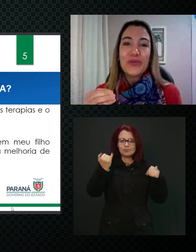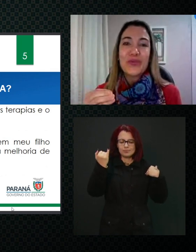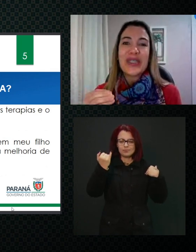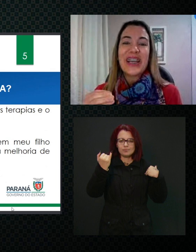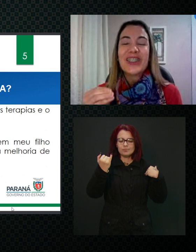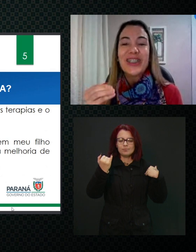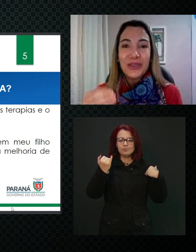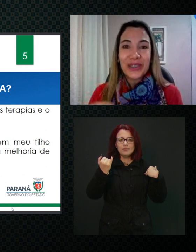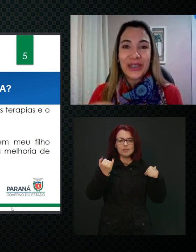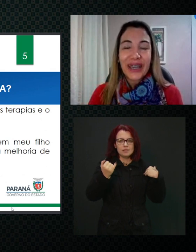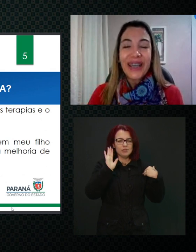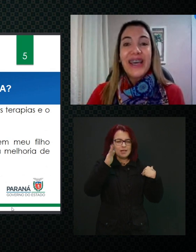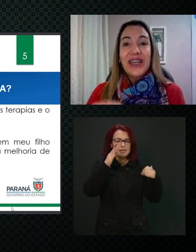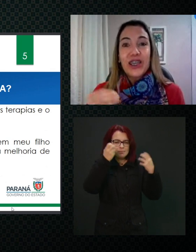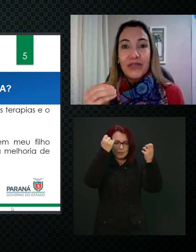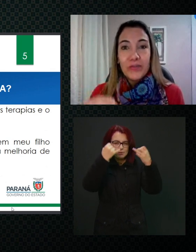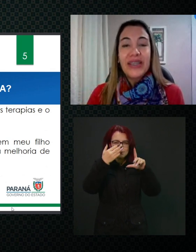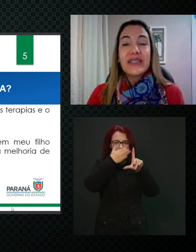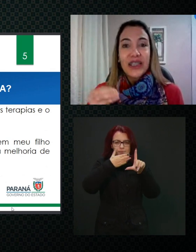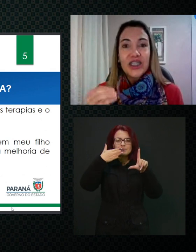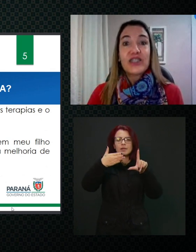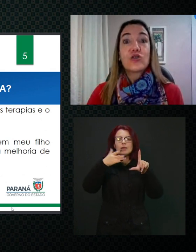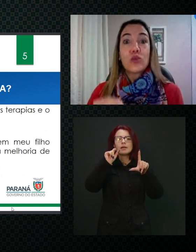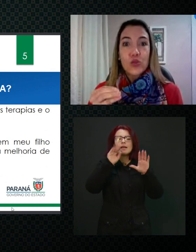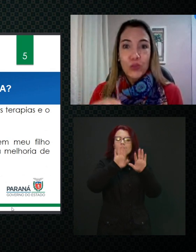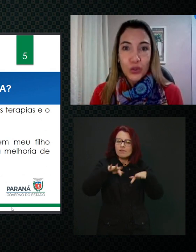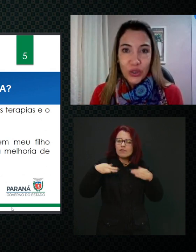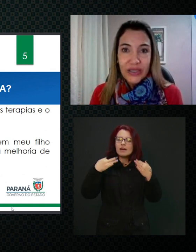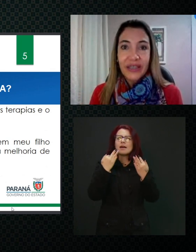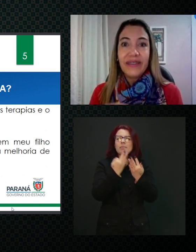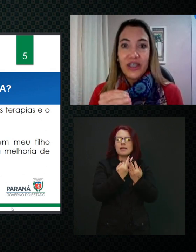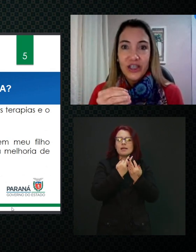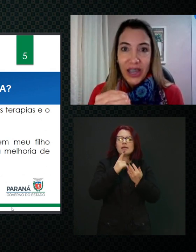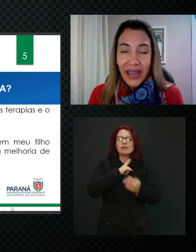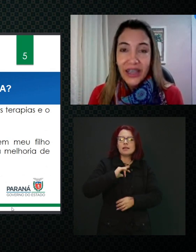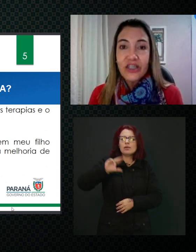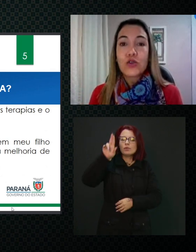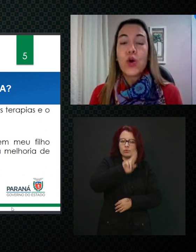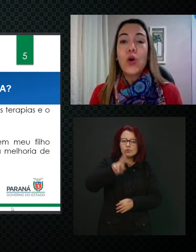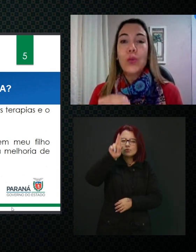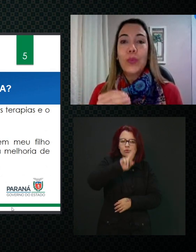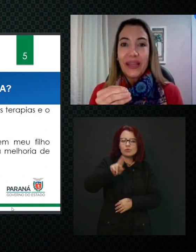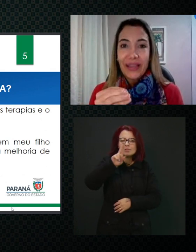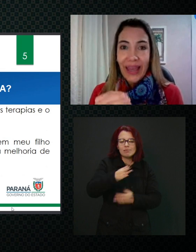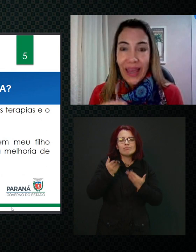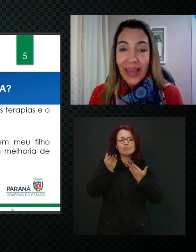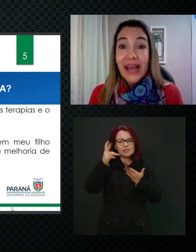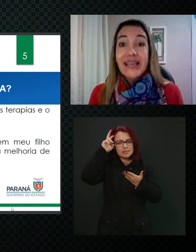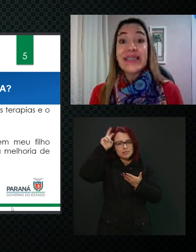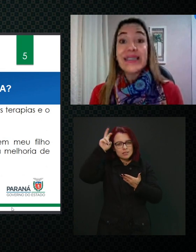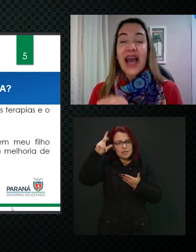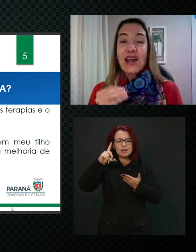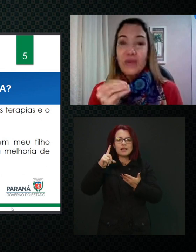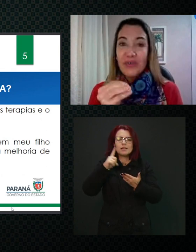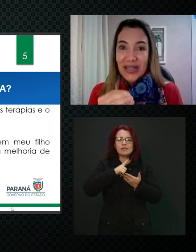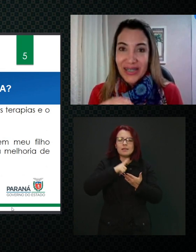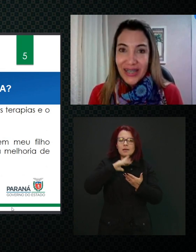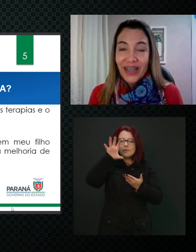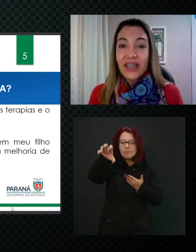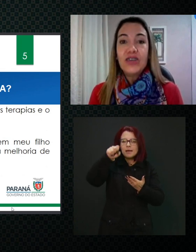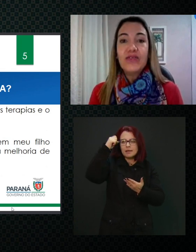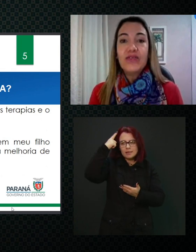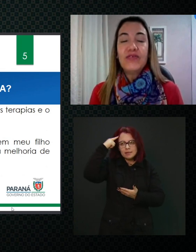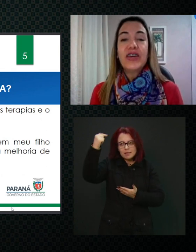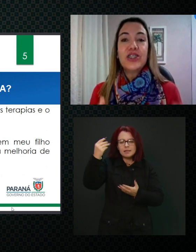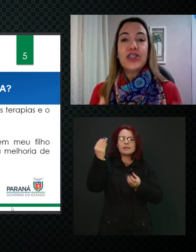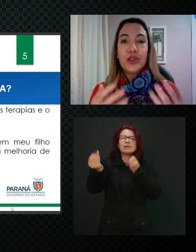no slide anterior, né? Que a família seja esses consumidores inteligentes, comprem a ideia, saibam fazer,